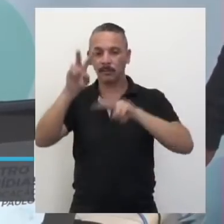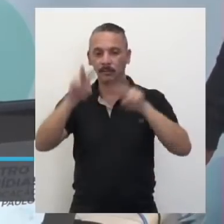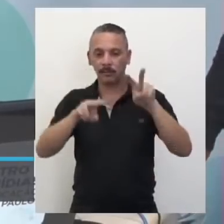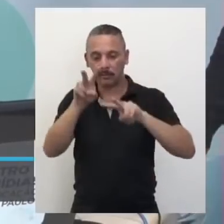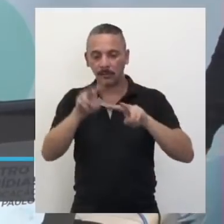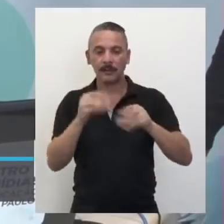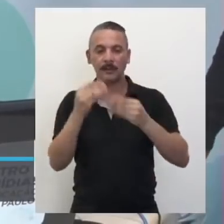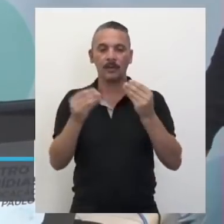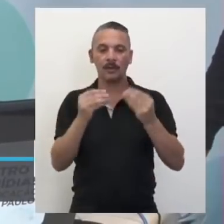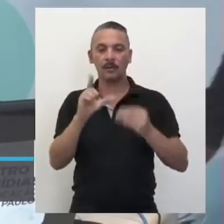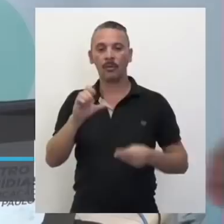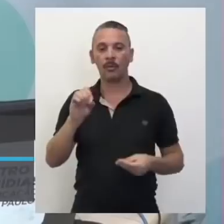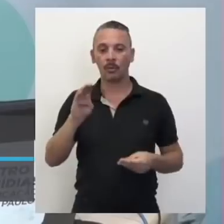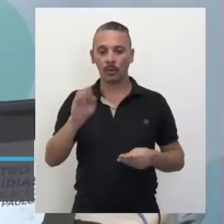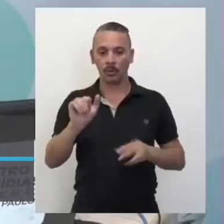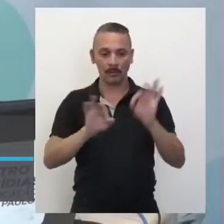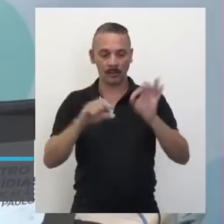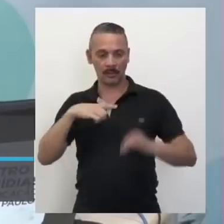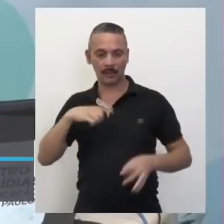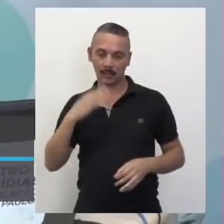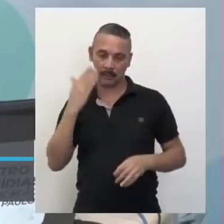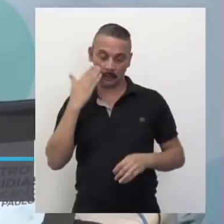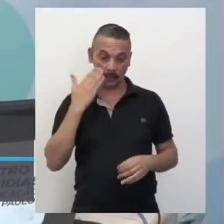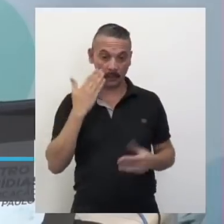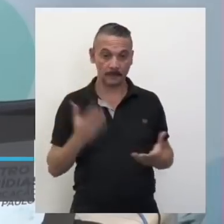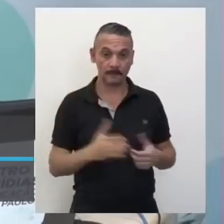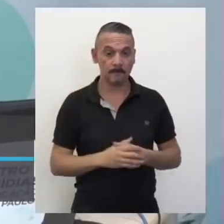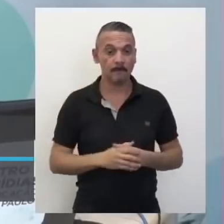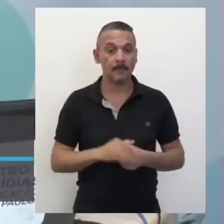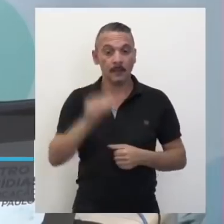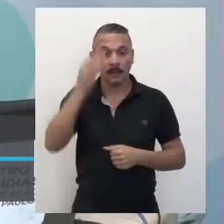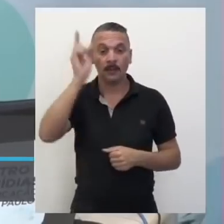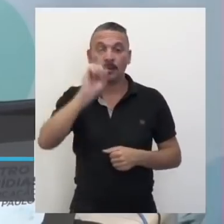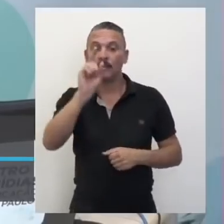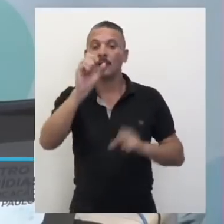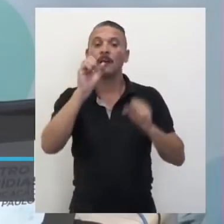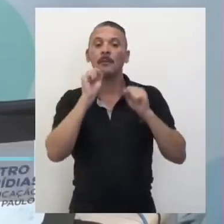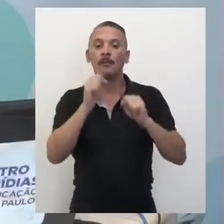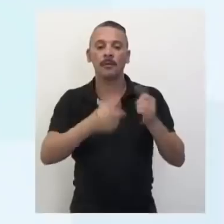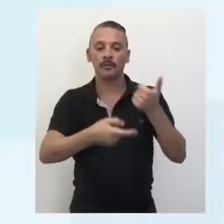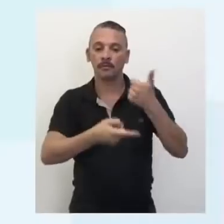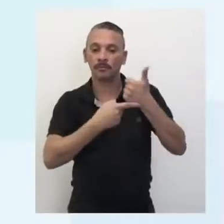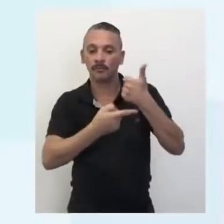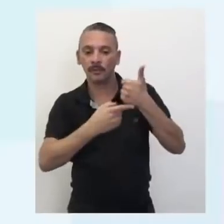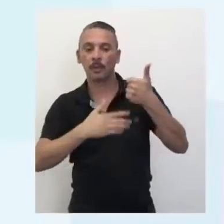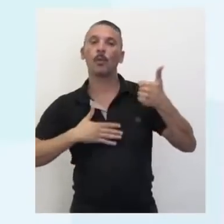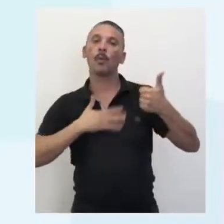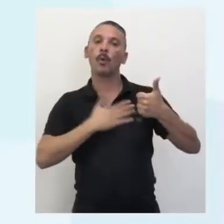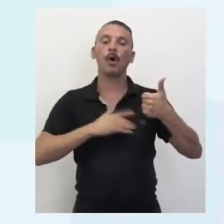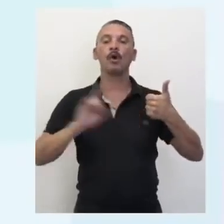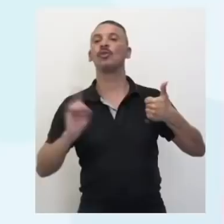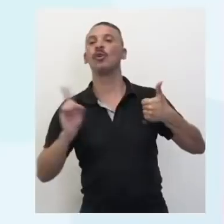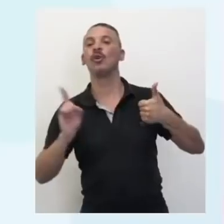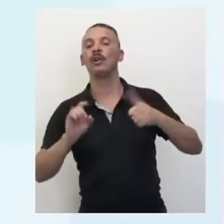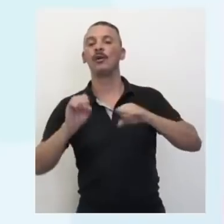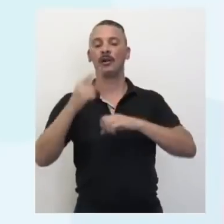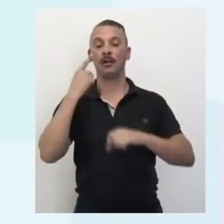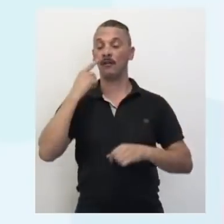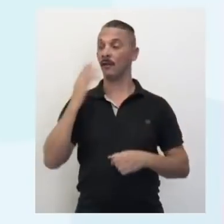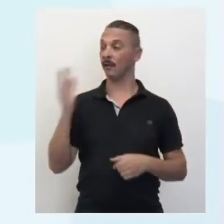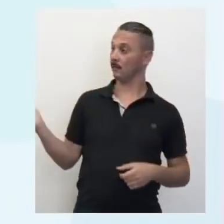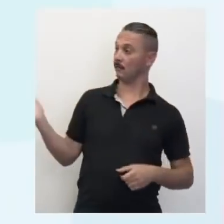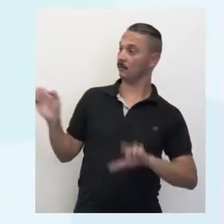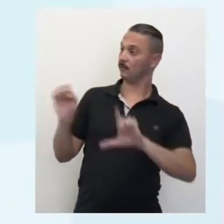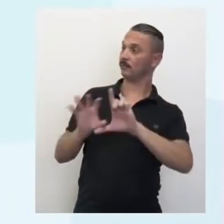participou já sabe mais ou menos como é que é o caminho. E não esqueça também que você pode avaliar a nossa aula. Você entra aí com esse QR Code que está aparecendo